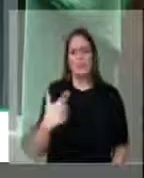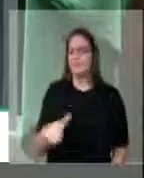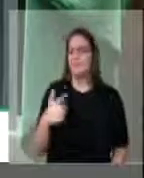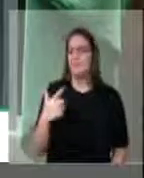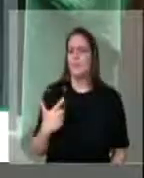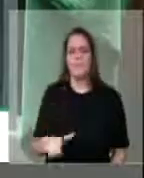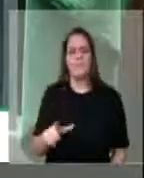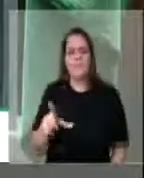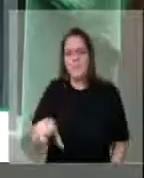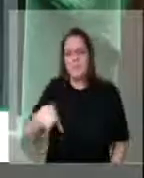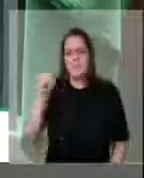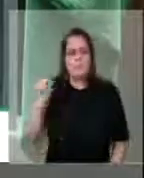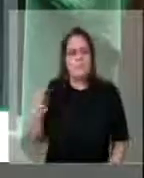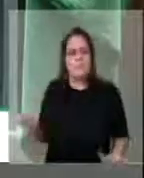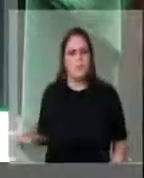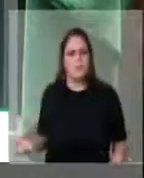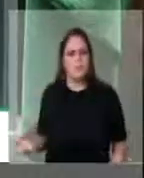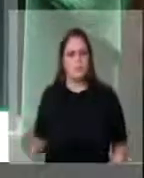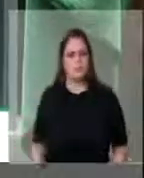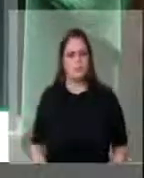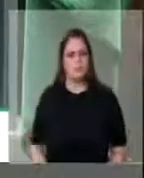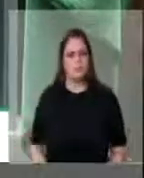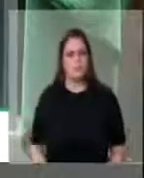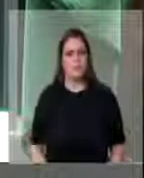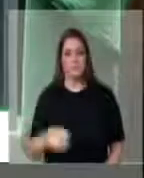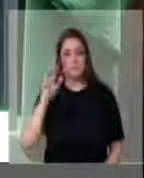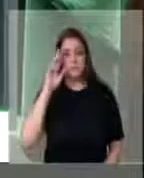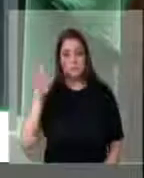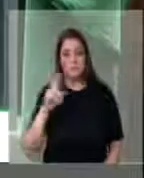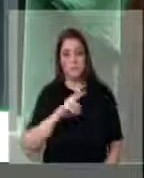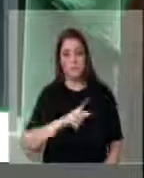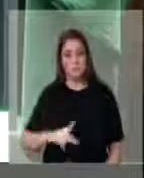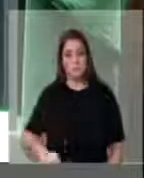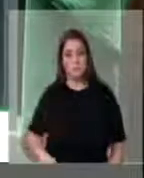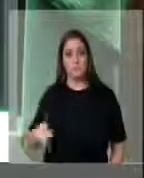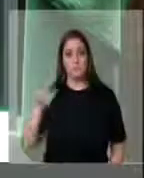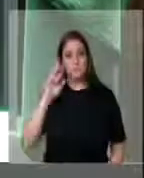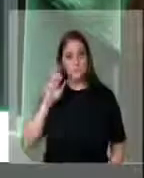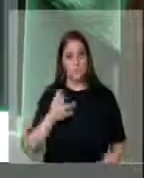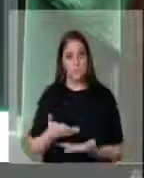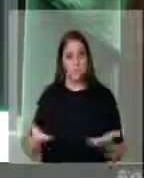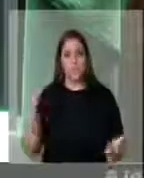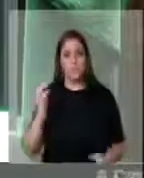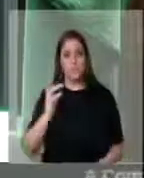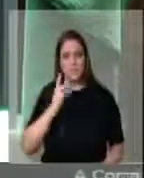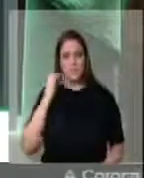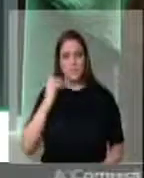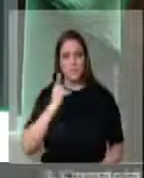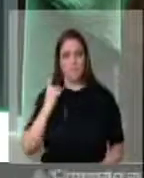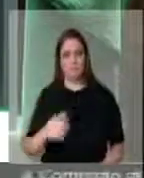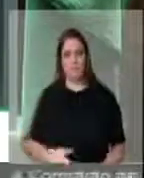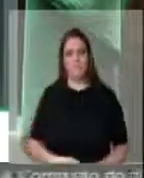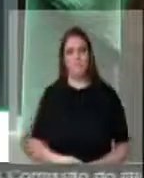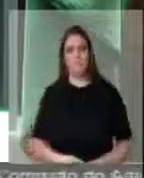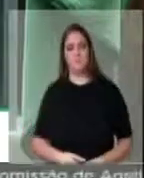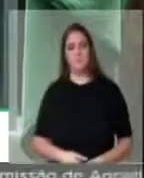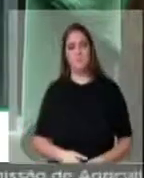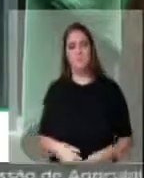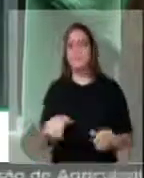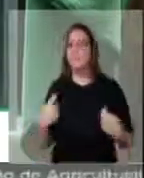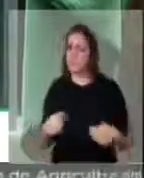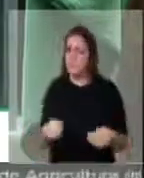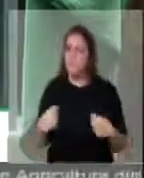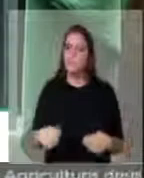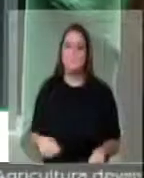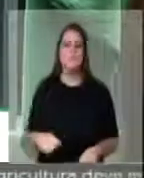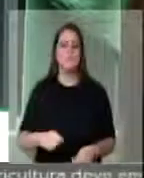de escolher. Sr. Presidente, senhores deputados, ao exigir que a homofobia